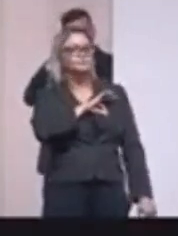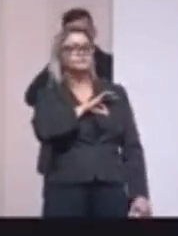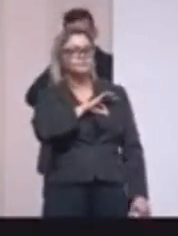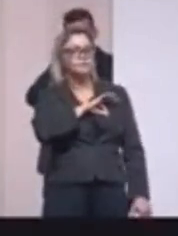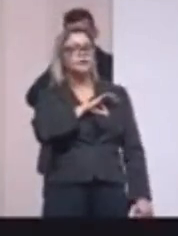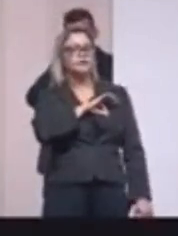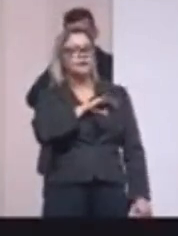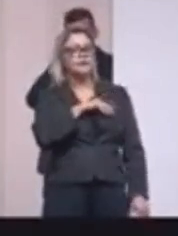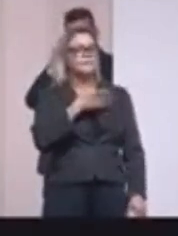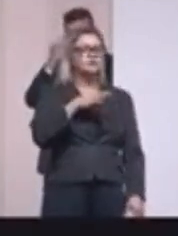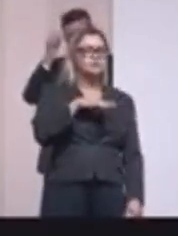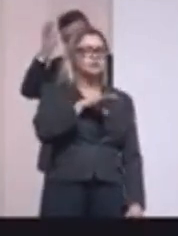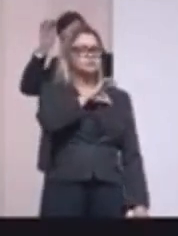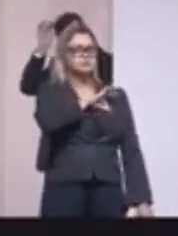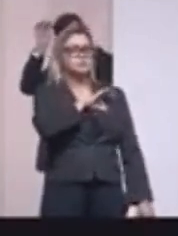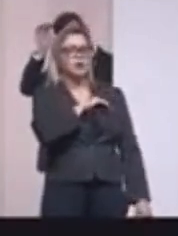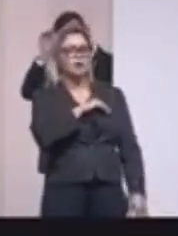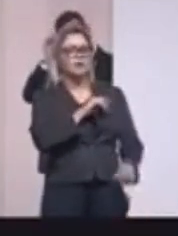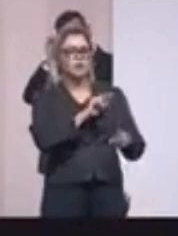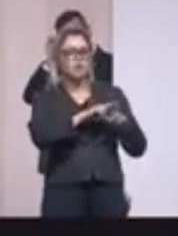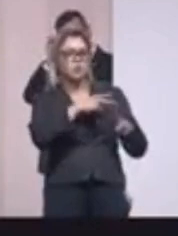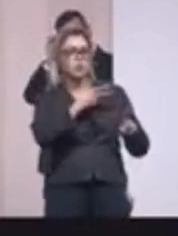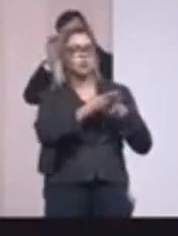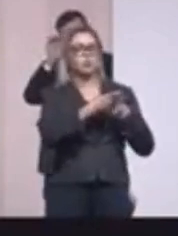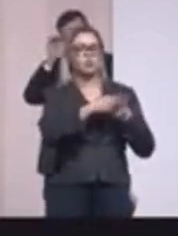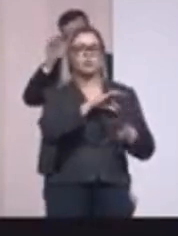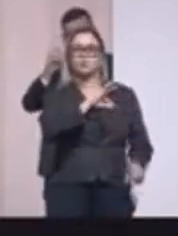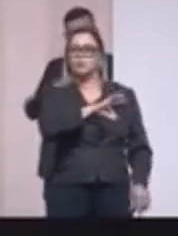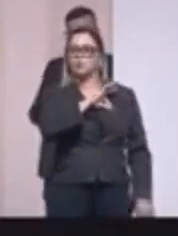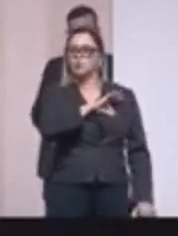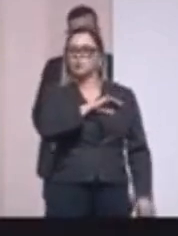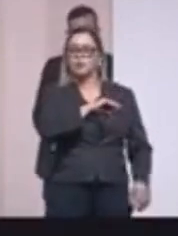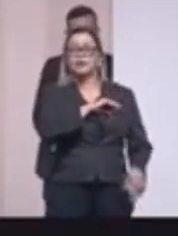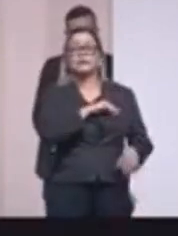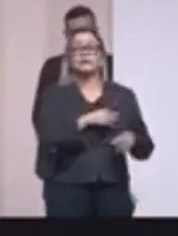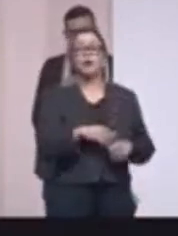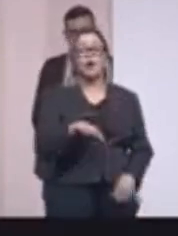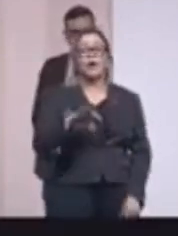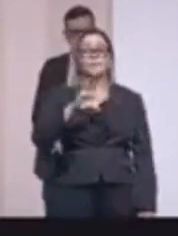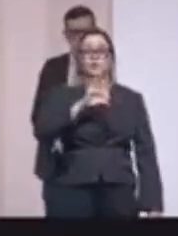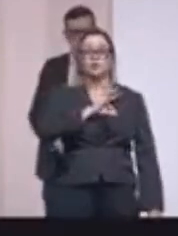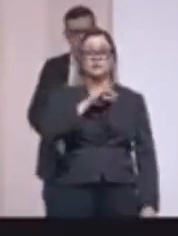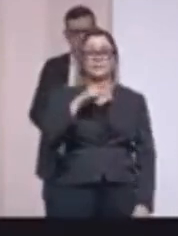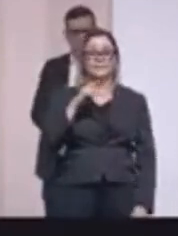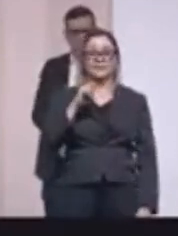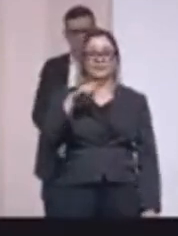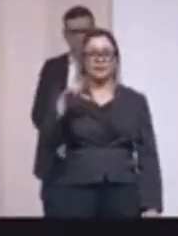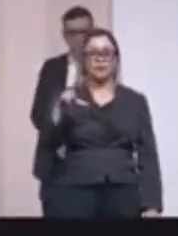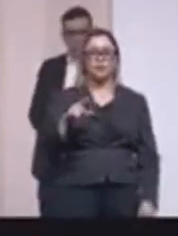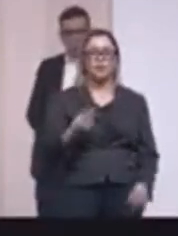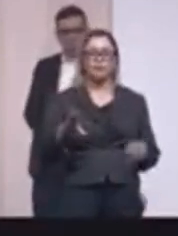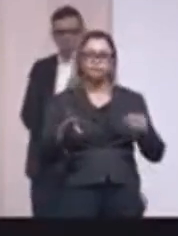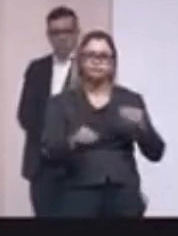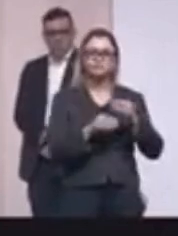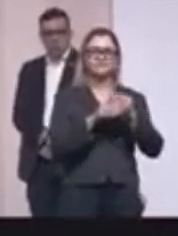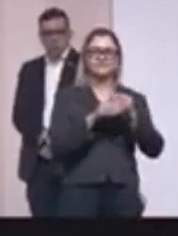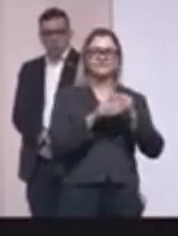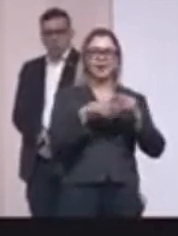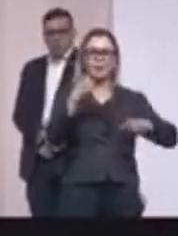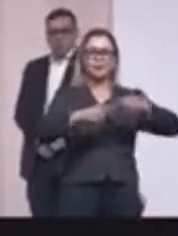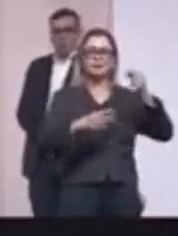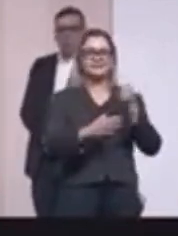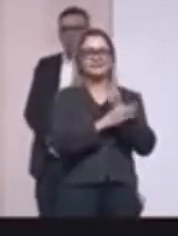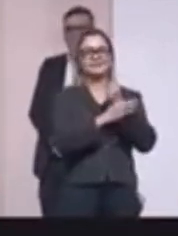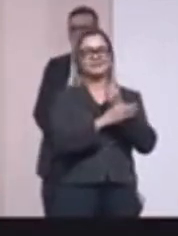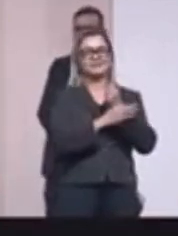porque na média nós vamos ter um aumento expressivo em termos de remuneração e a Polícia Penal é mais uma componente da nossa política de